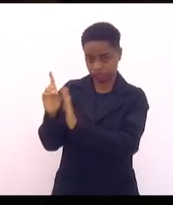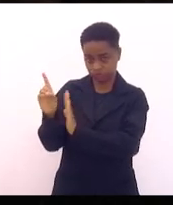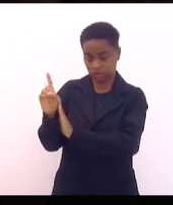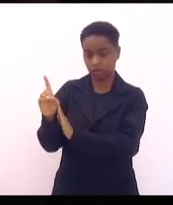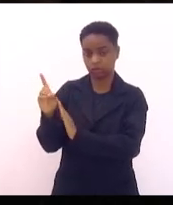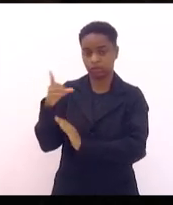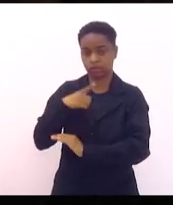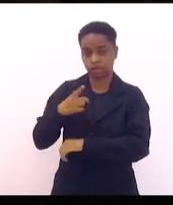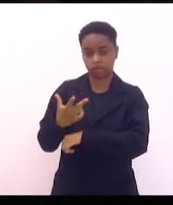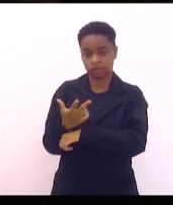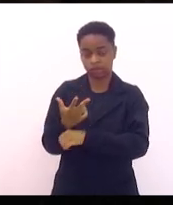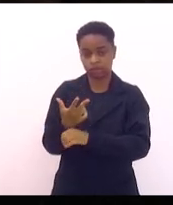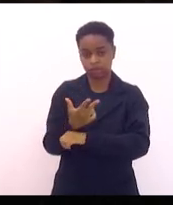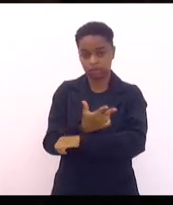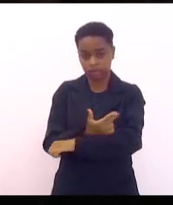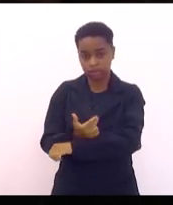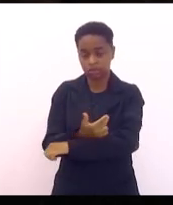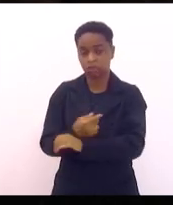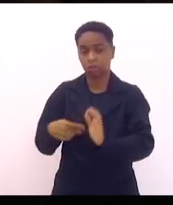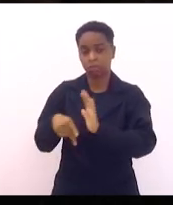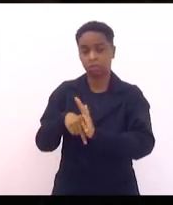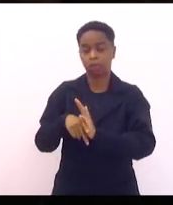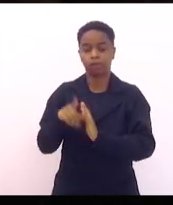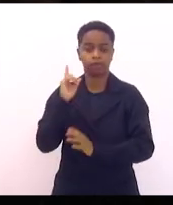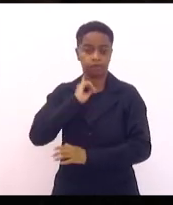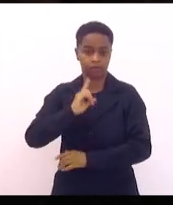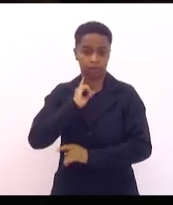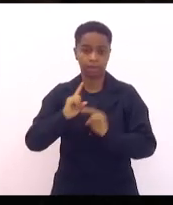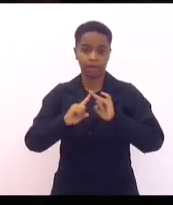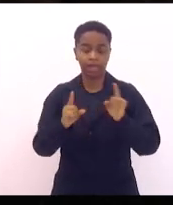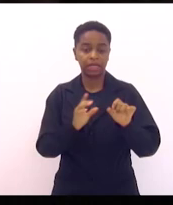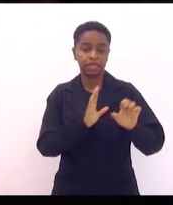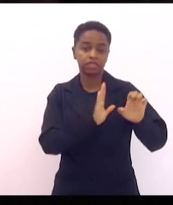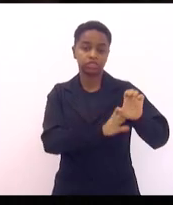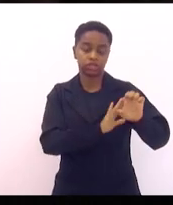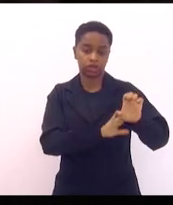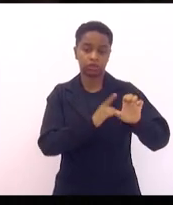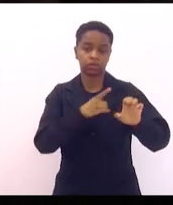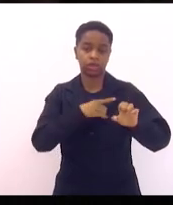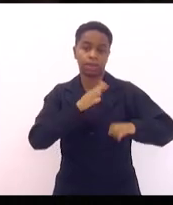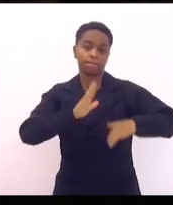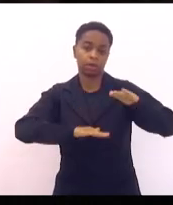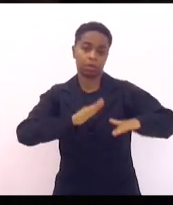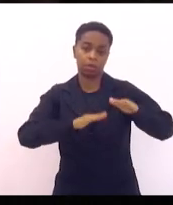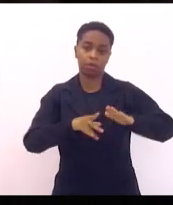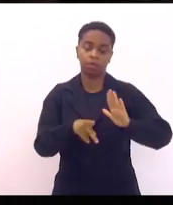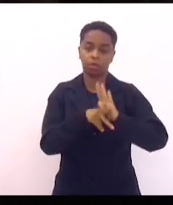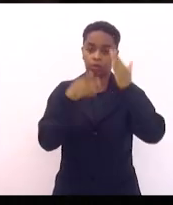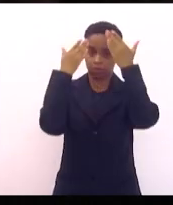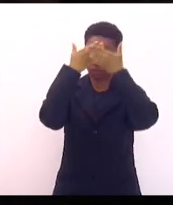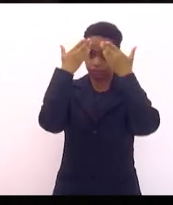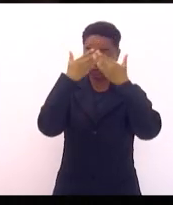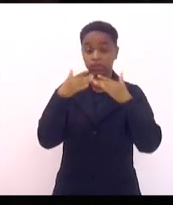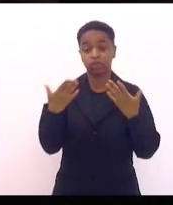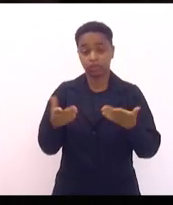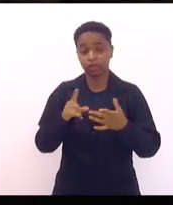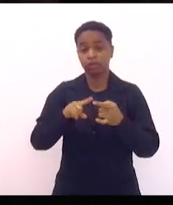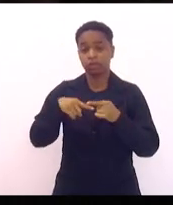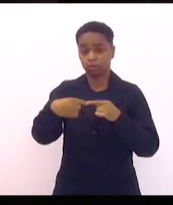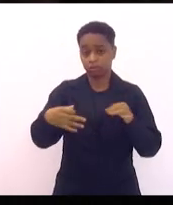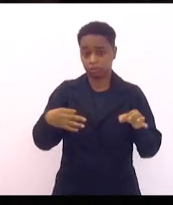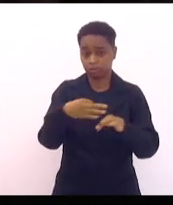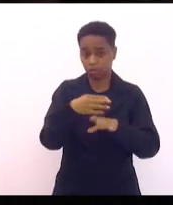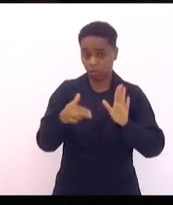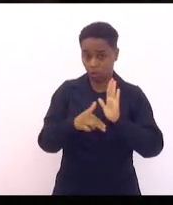esquerdo, que eram os atabaques de Umbanda. Ele operou a coluna, sai da mesa de operações